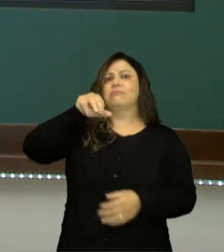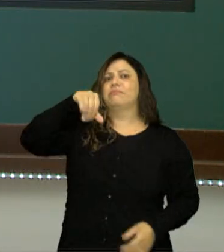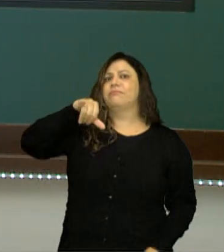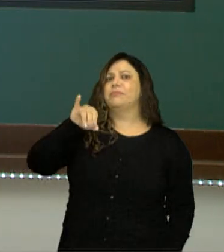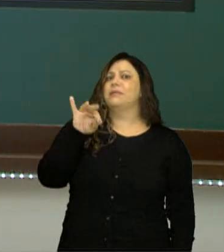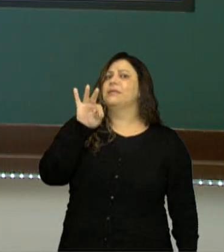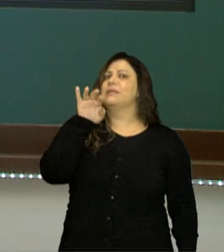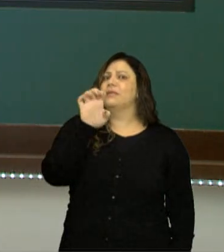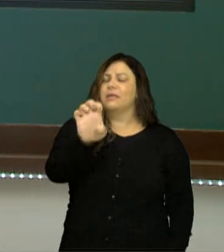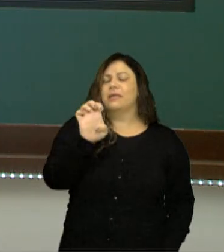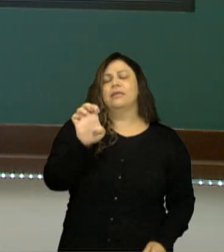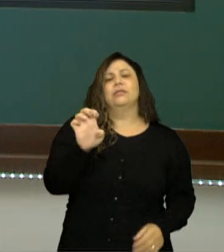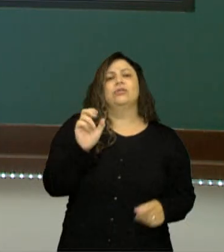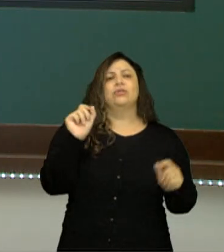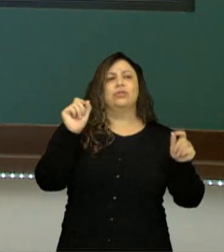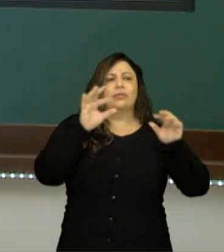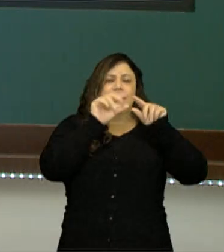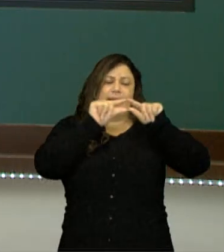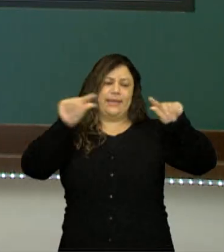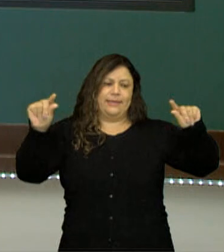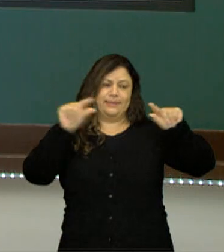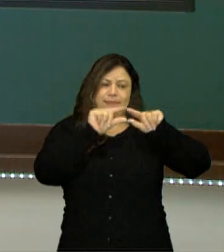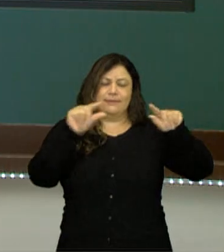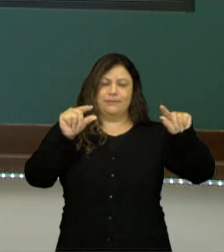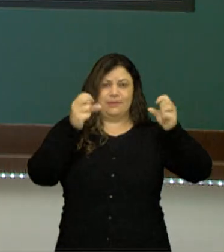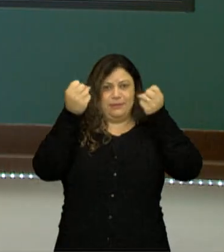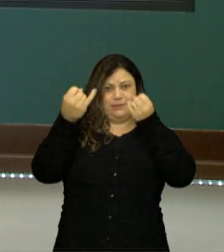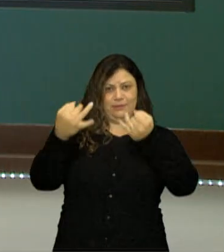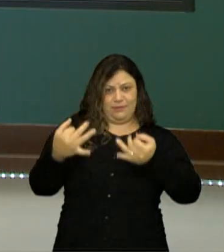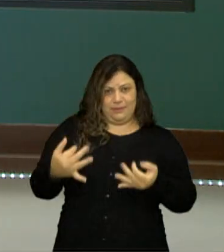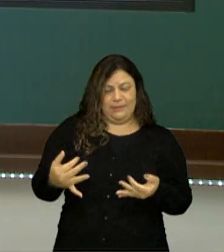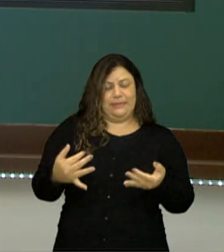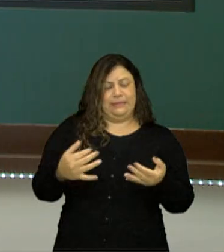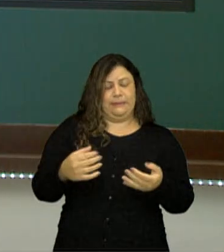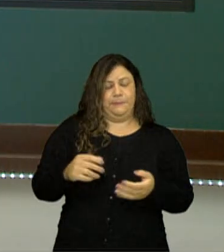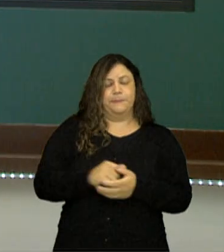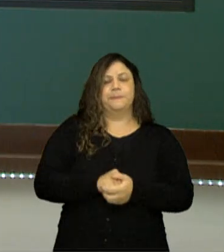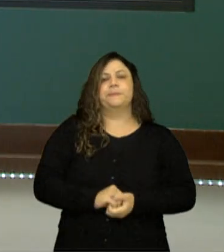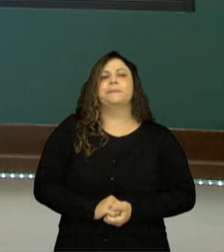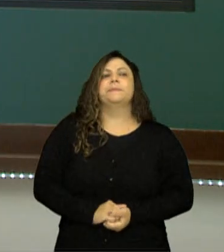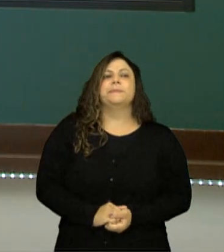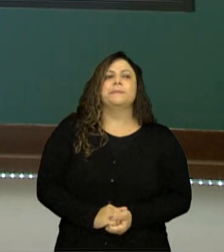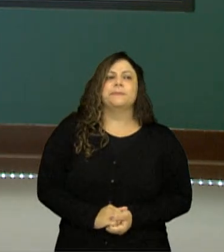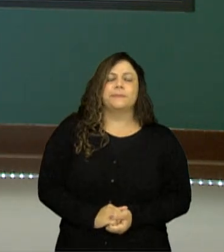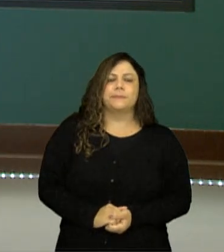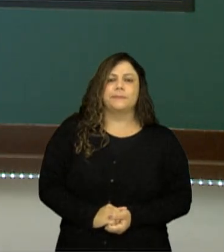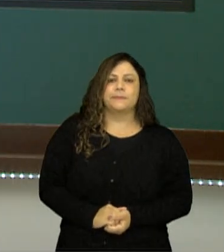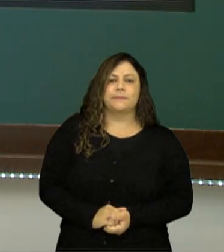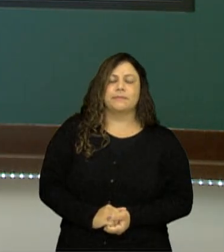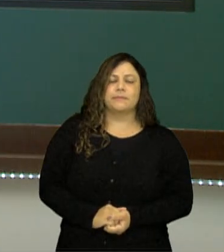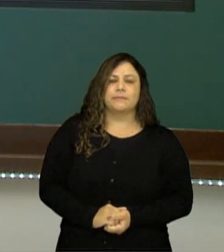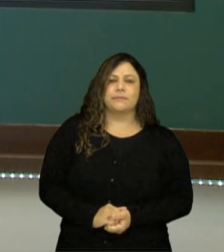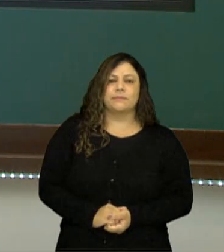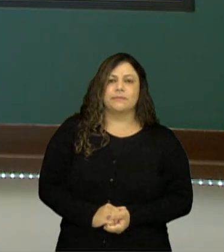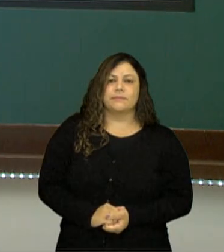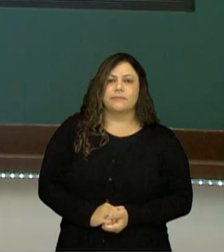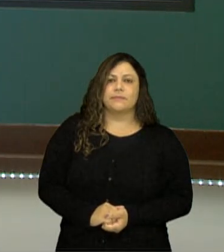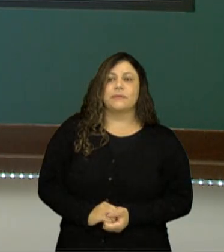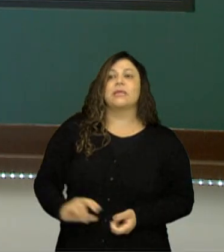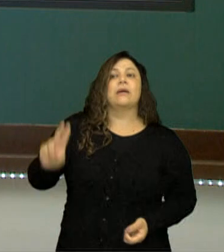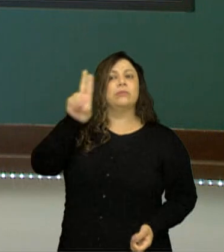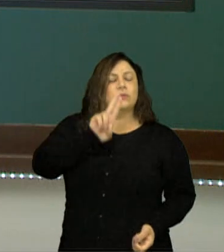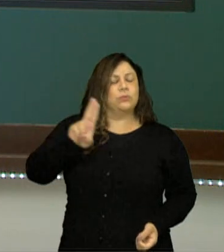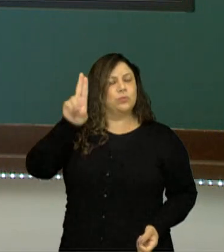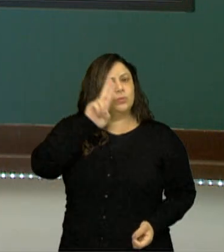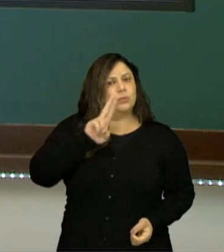essa frase que ele cita ali no texto, essa que está em negrito. Para usar esse